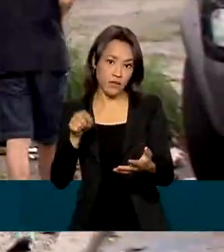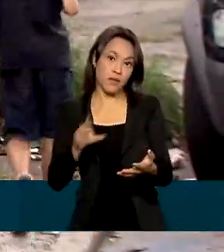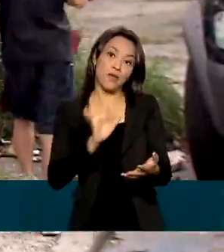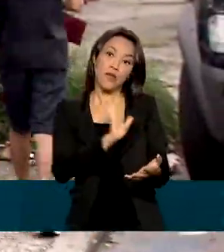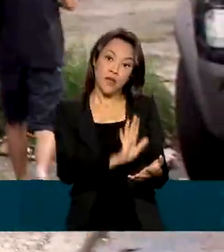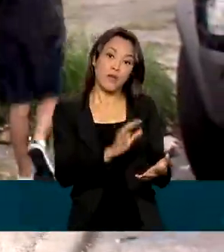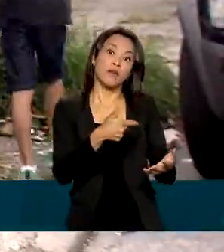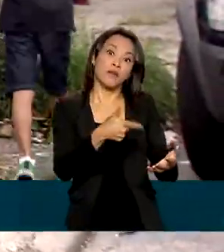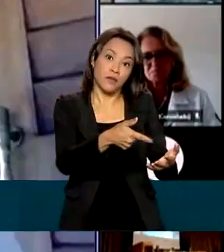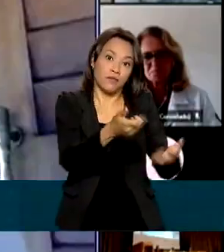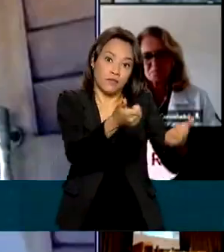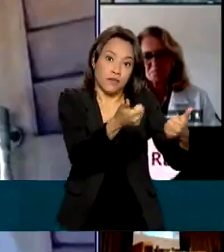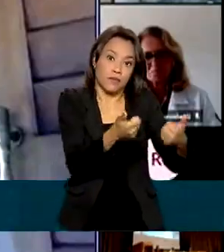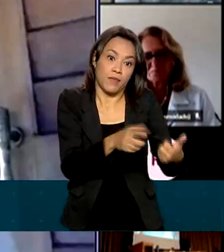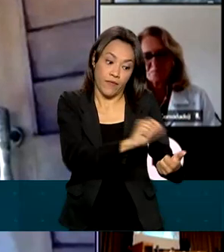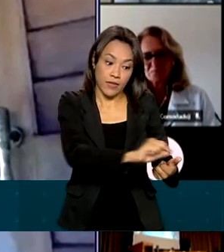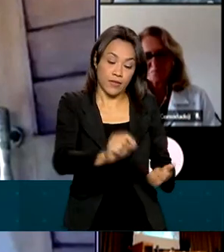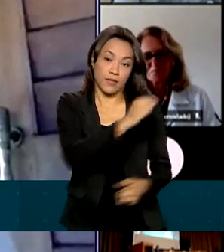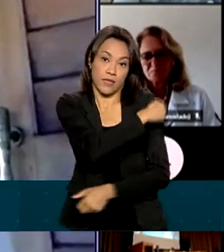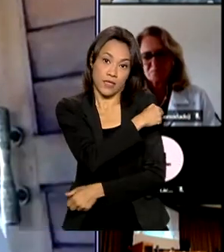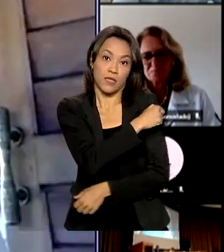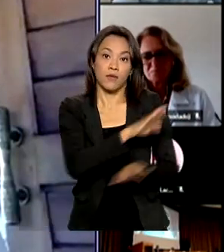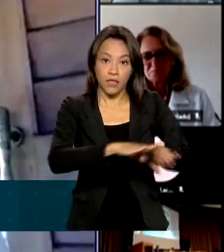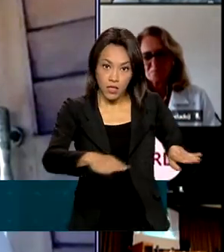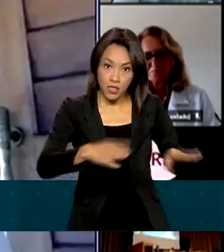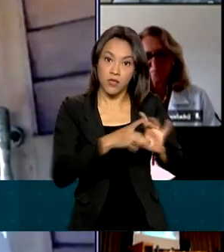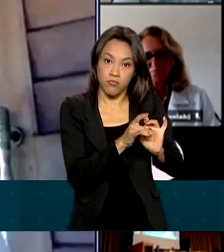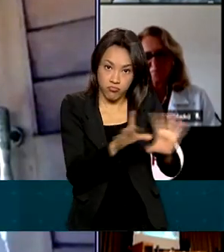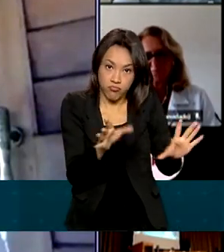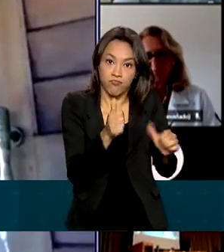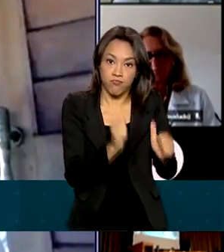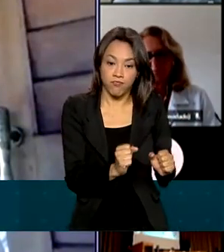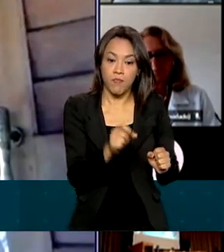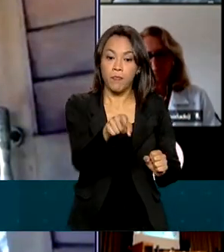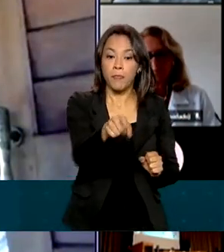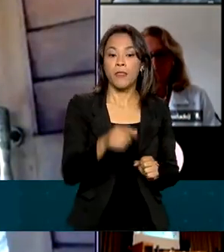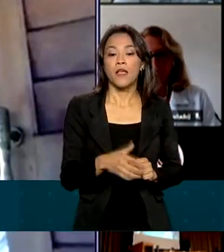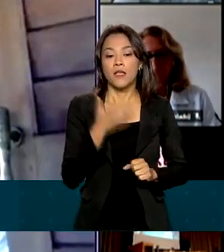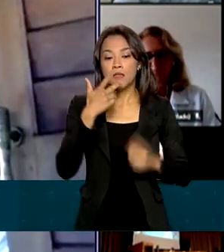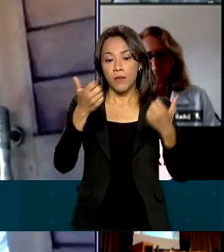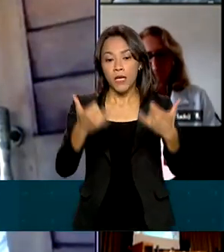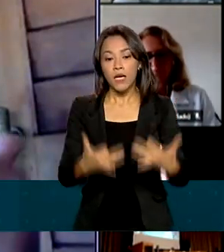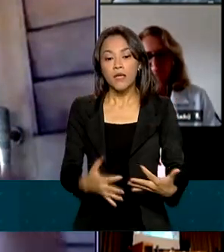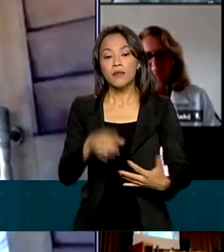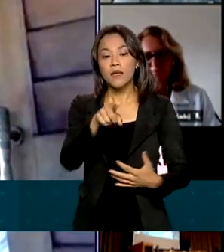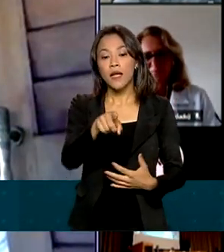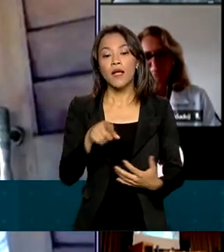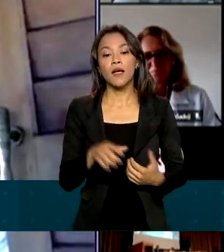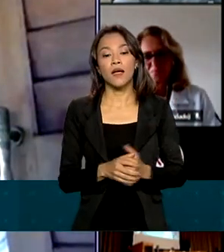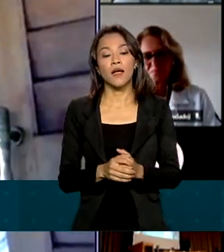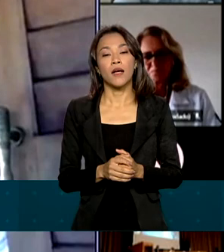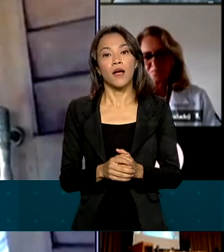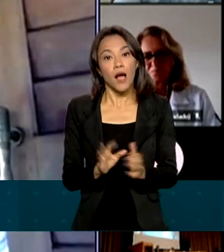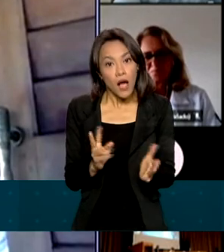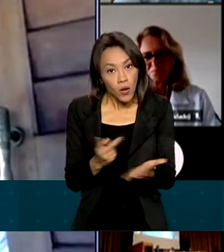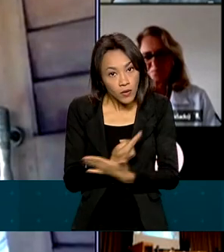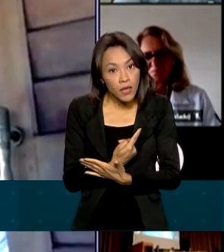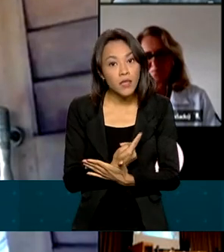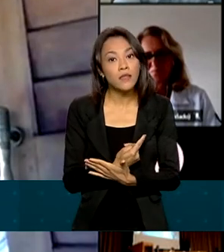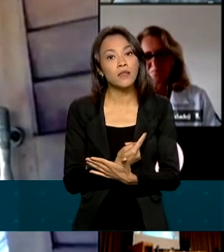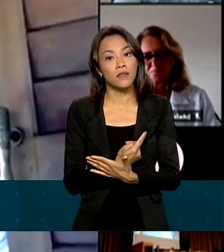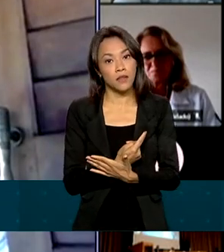vacinação em crianças. Já tem estudo mostrando que ela gera imunidade contra, inclusive, a cepa Delta.